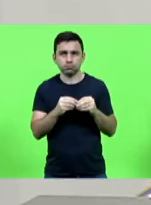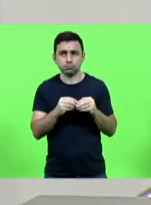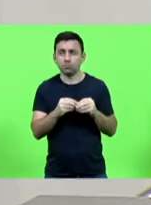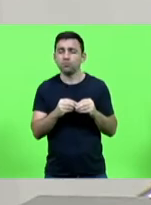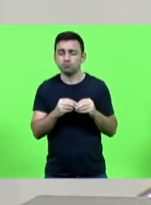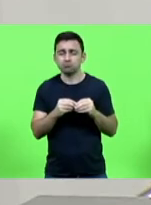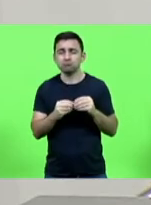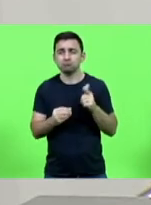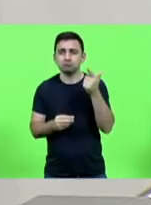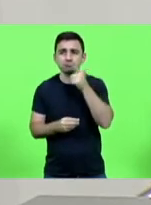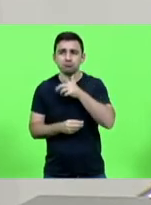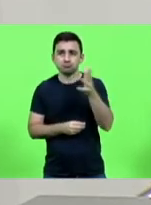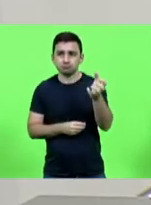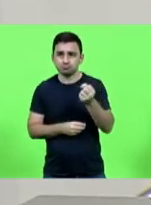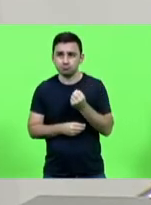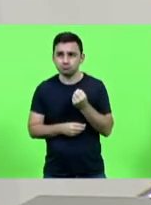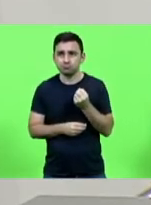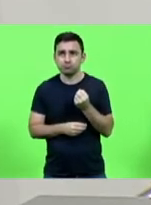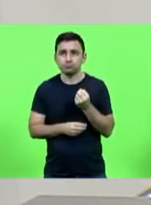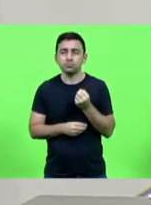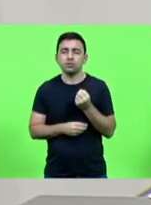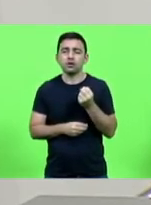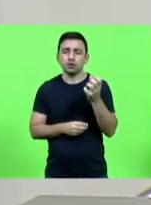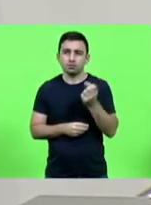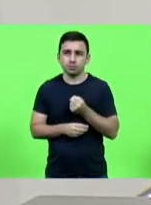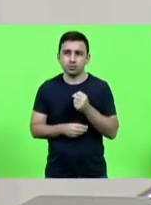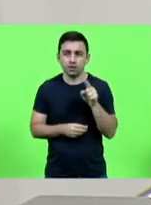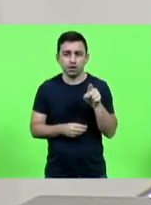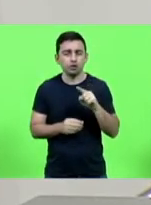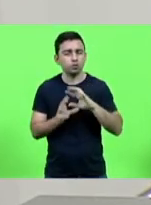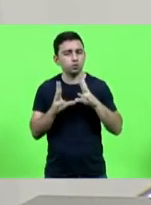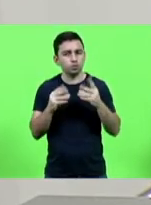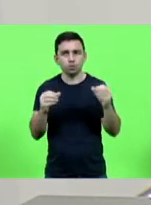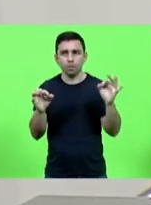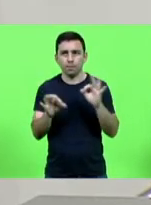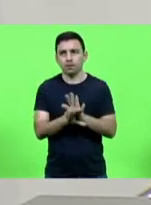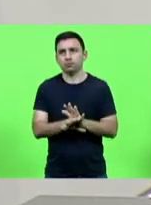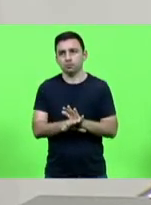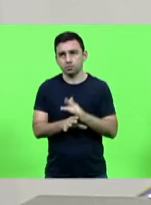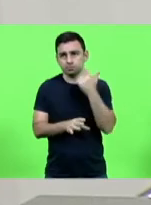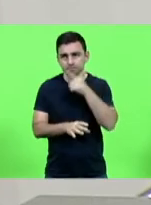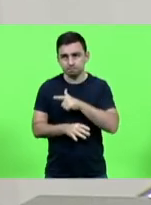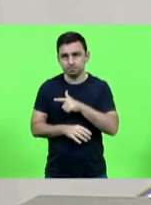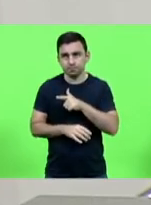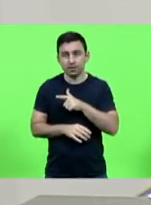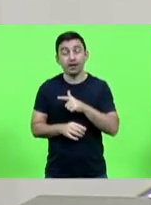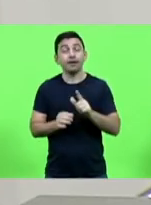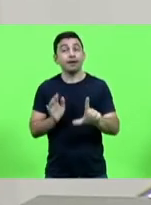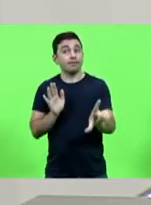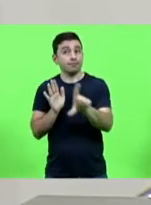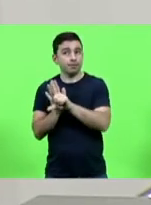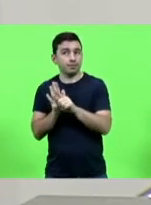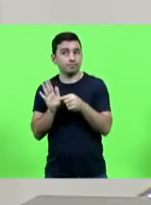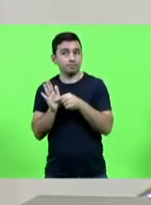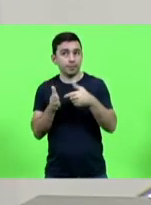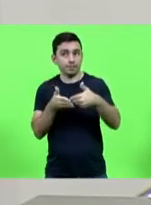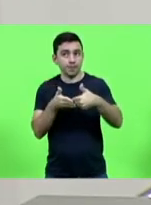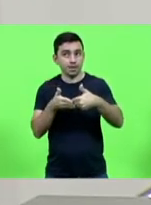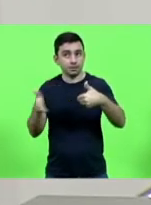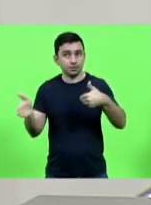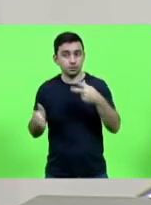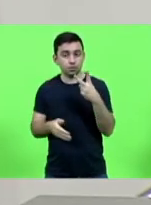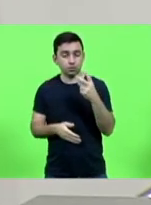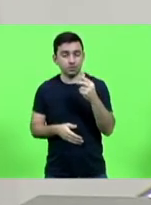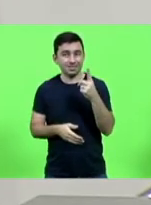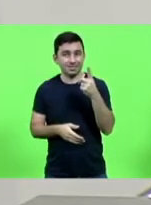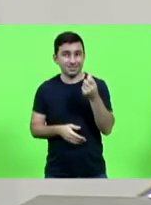receber a aposentadoria com a integralidade tem uma lei a partir de 2016